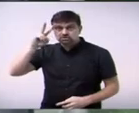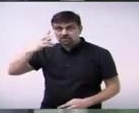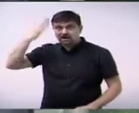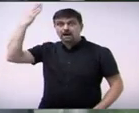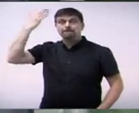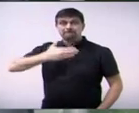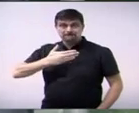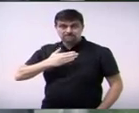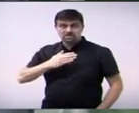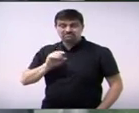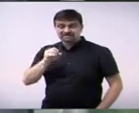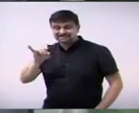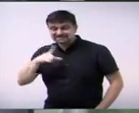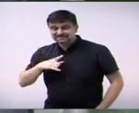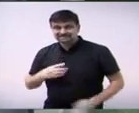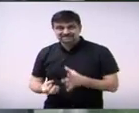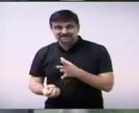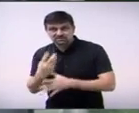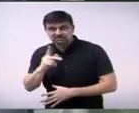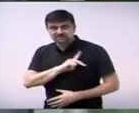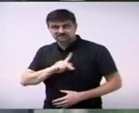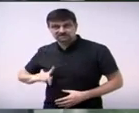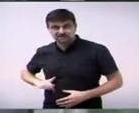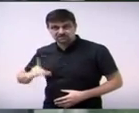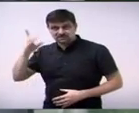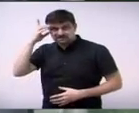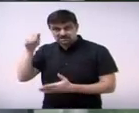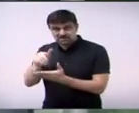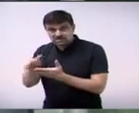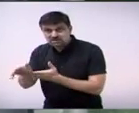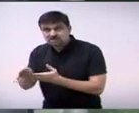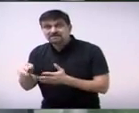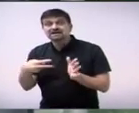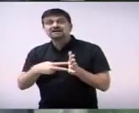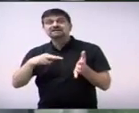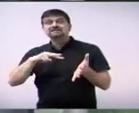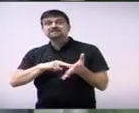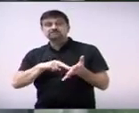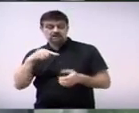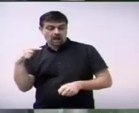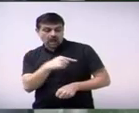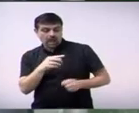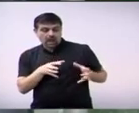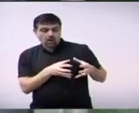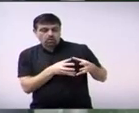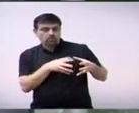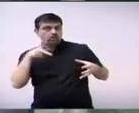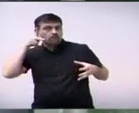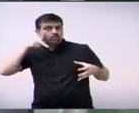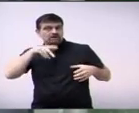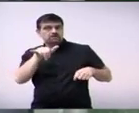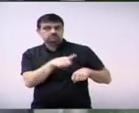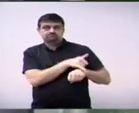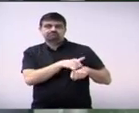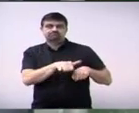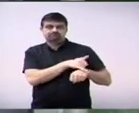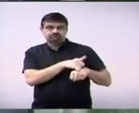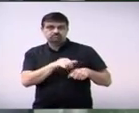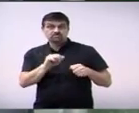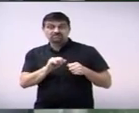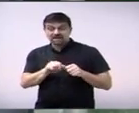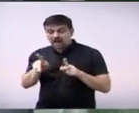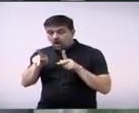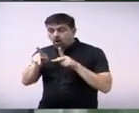caso aconteça como um golpe que poderá trazer sérios prejuízos para a população